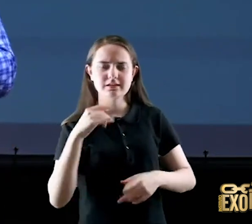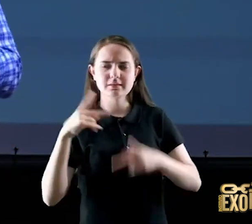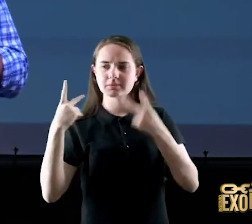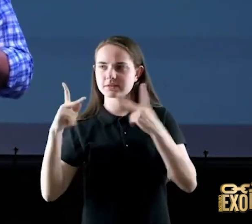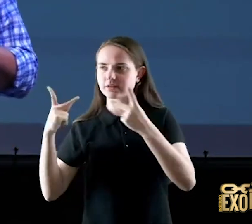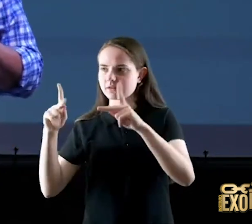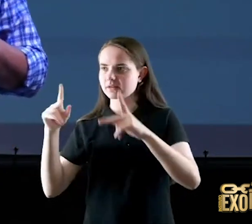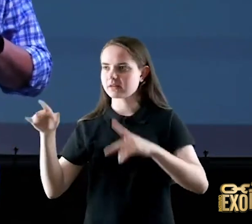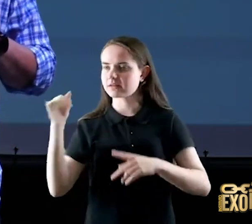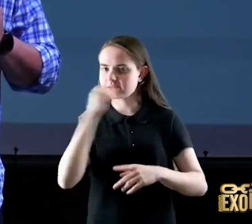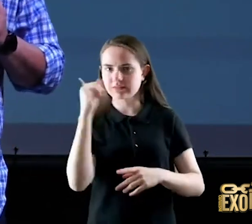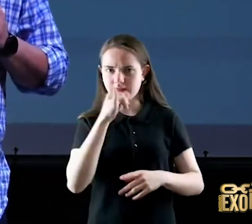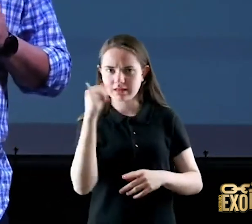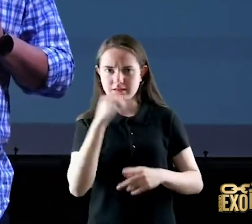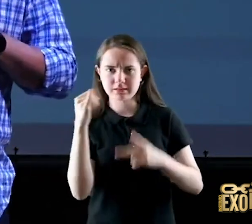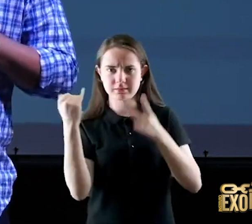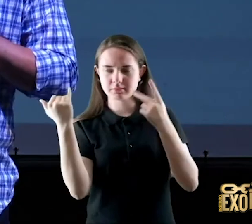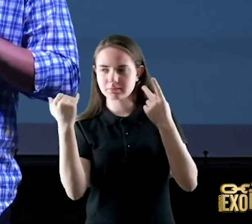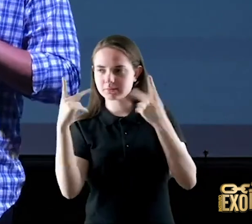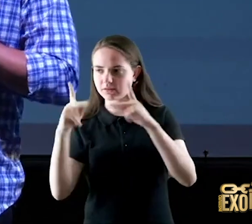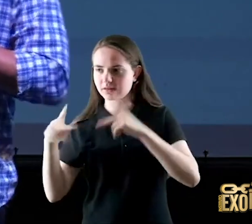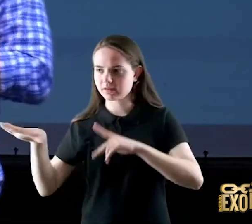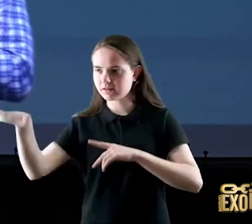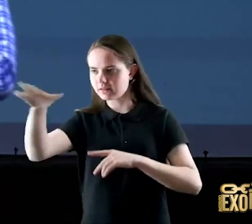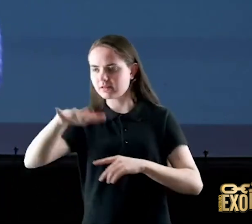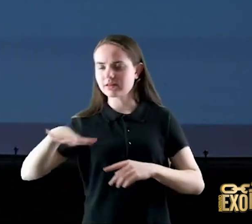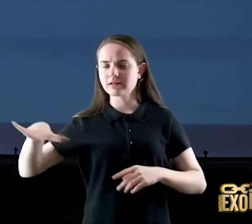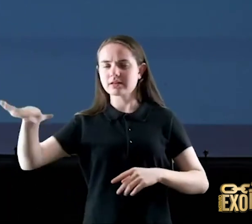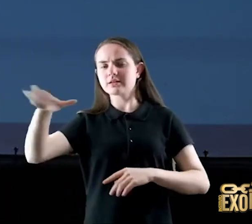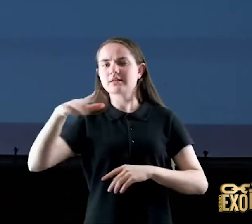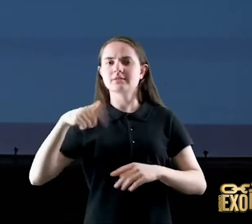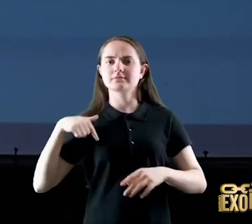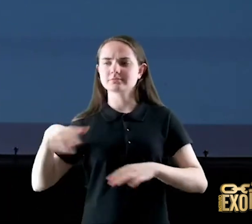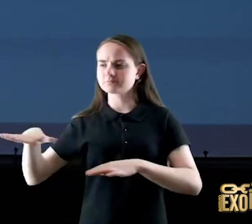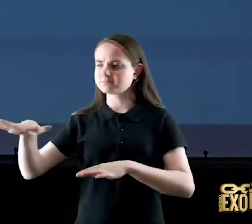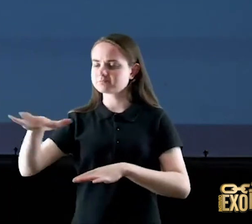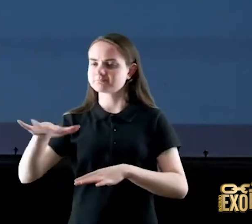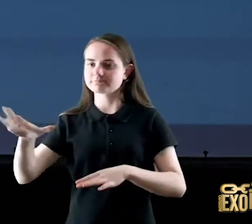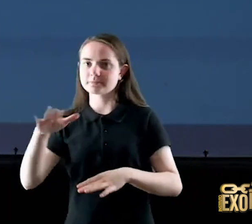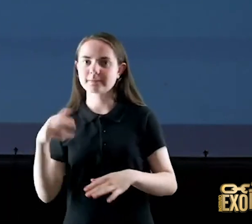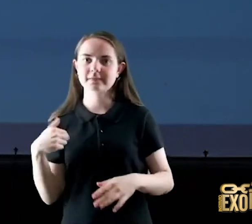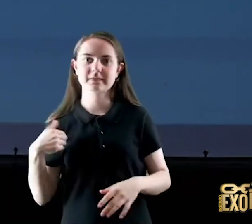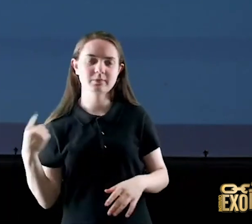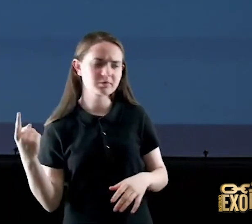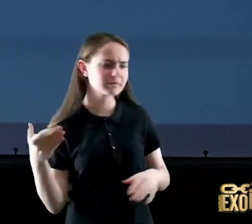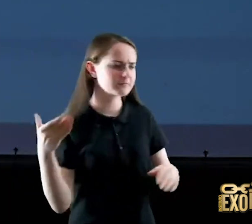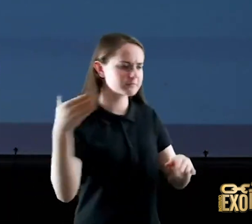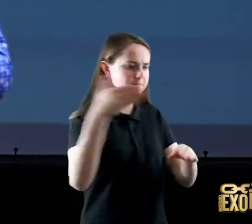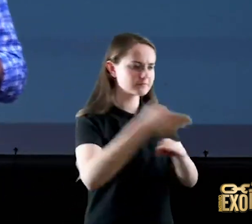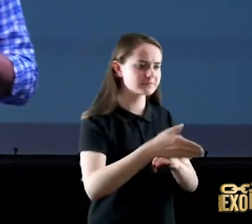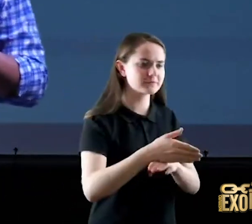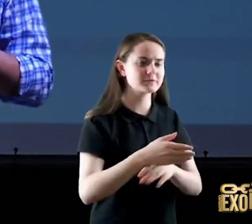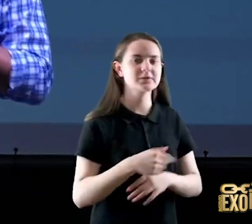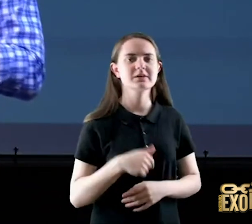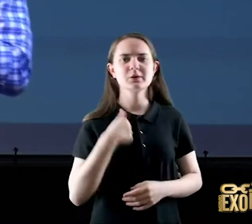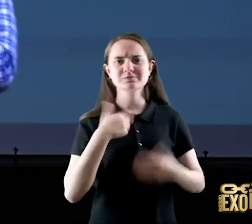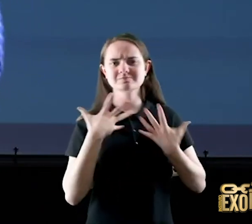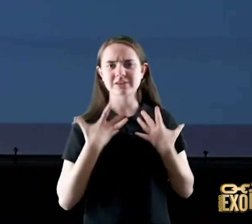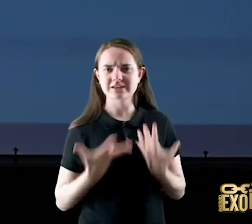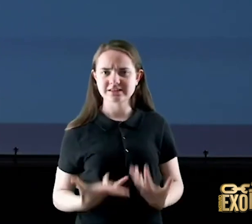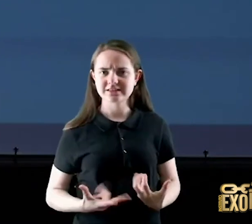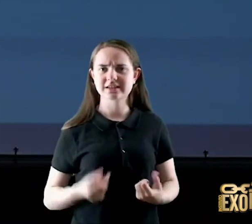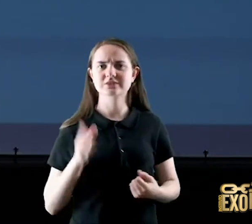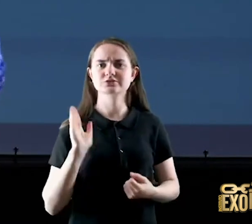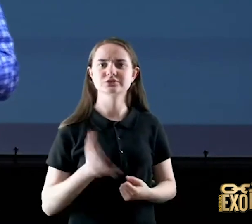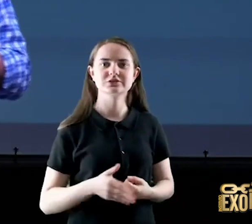20 e poucos dias e aí um pastor, um casal pastor, um amigo, pastor vem, vem, vem eu falei, não vou, não vou,